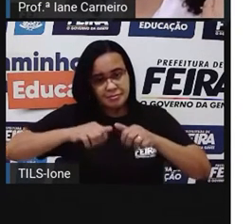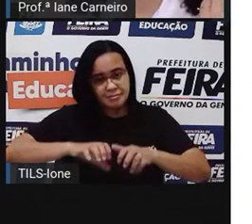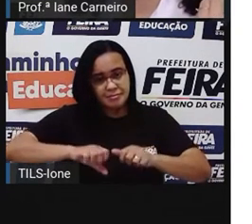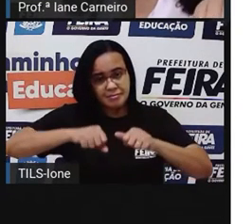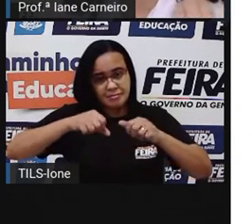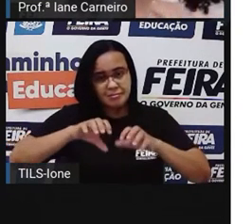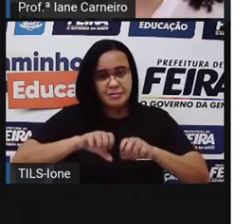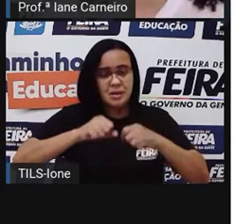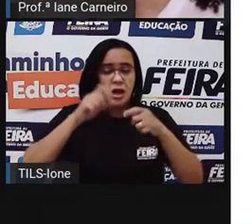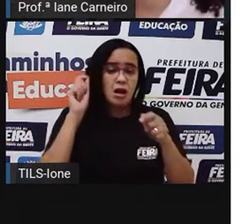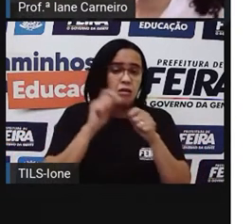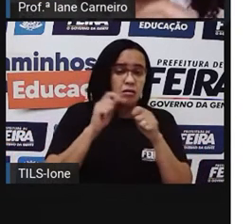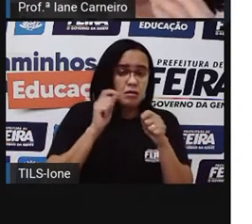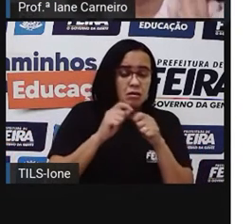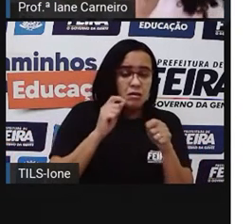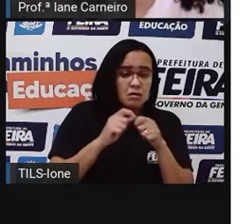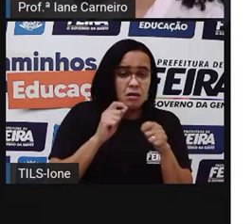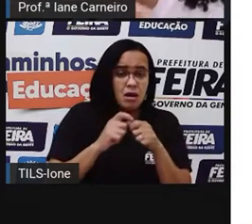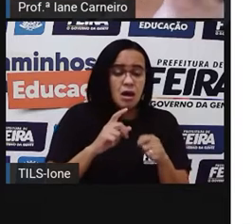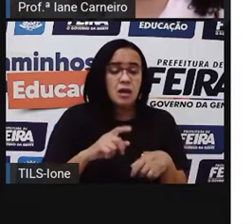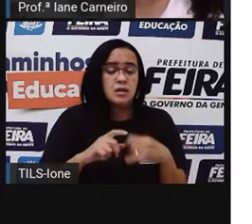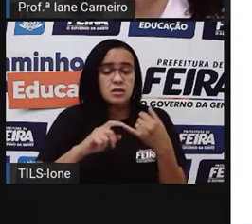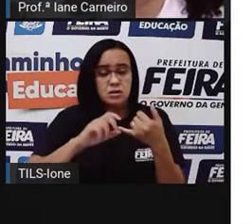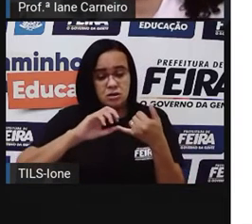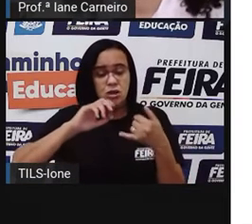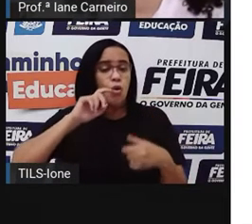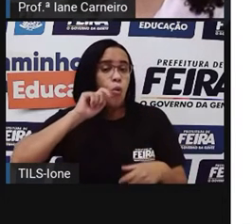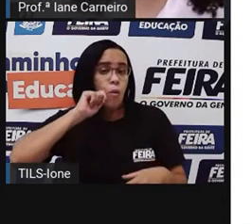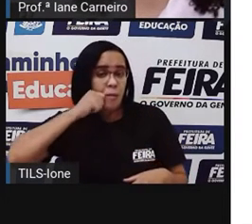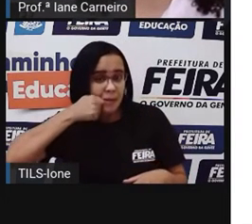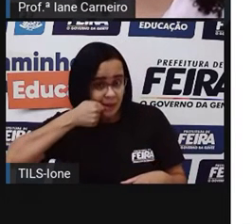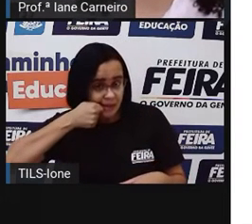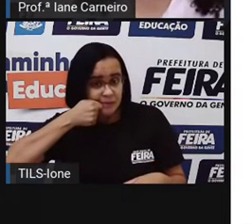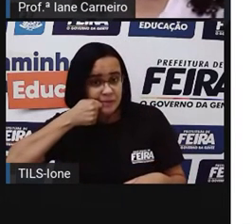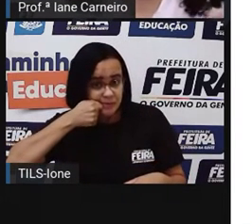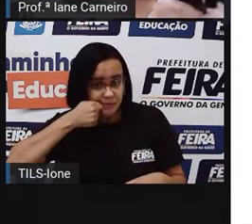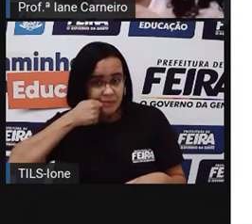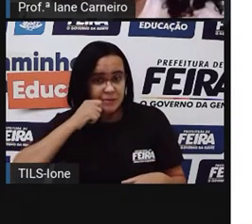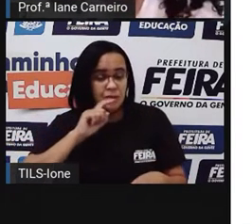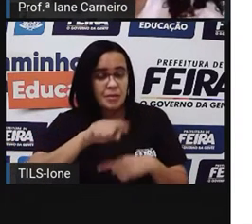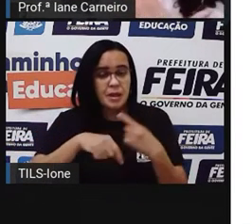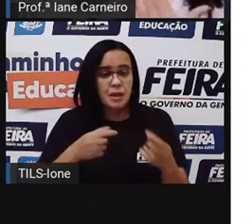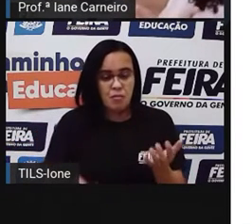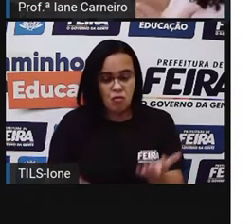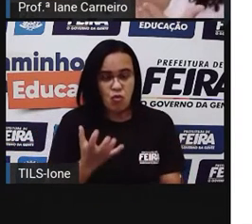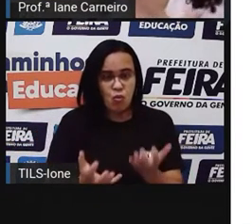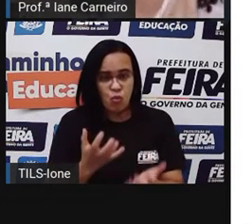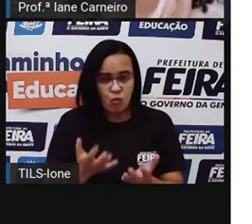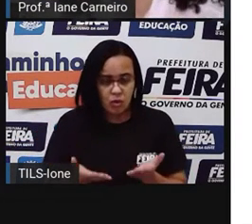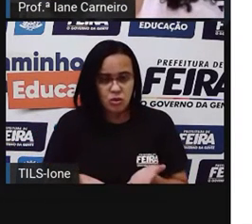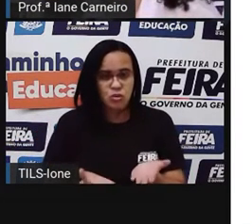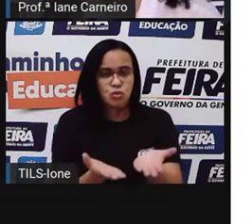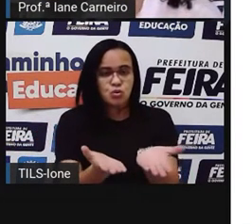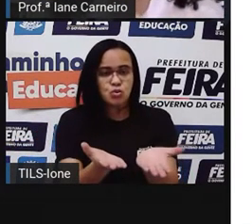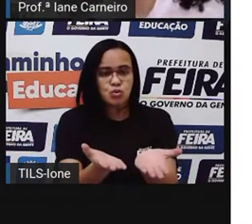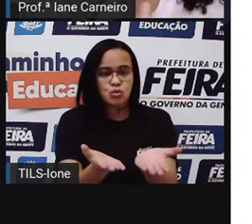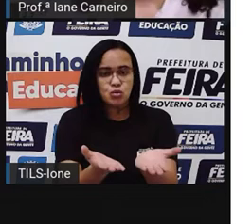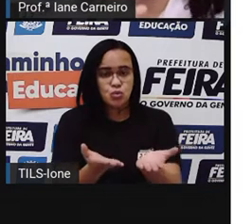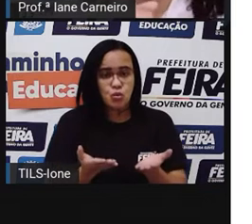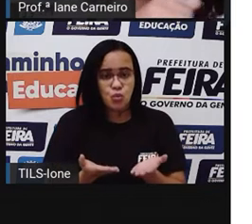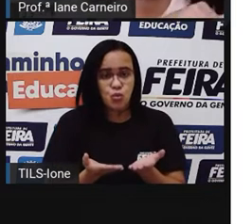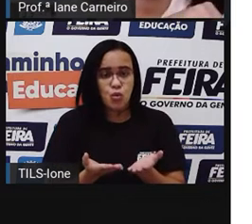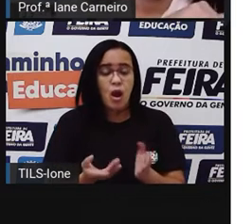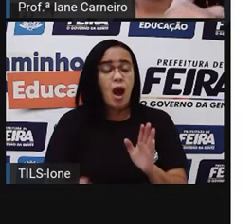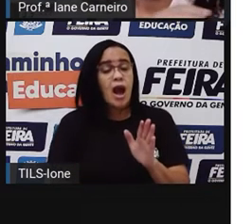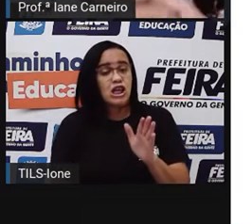faz o pão, assa o pão, corta o pão, né? Até chegar na mesa para a gente comer no café da manhã ou